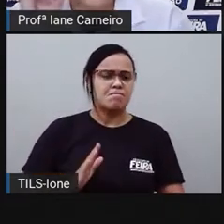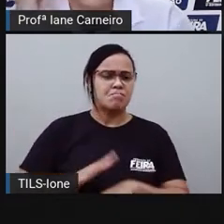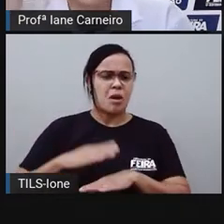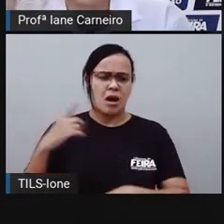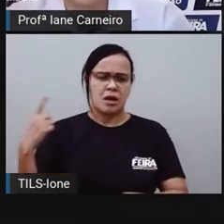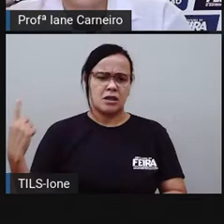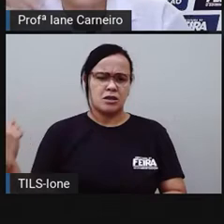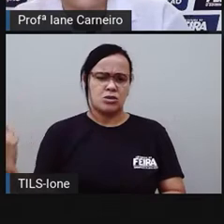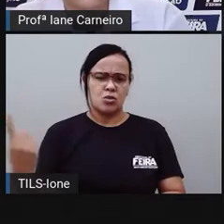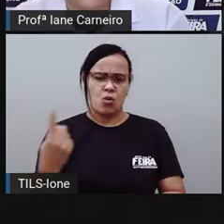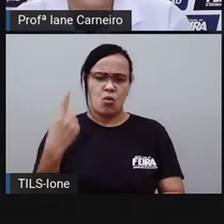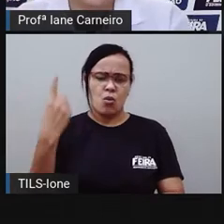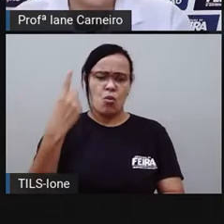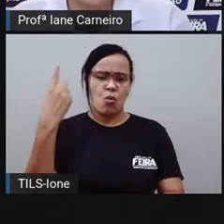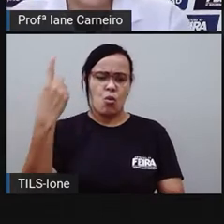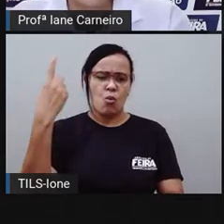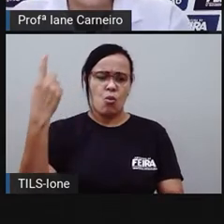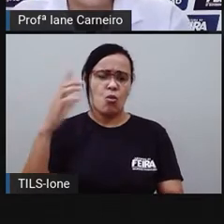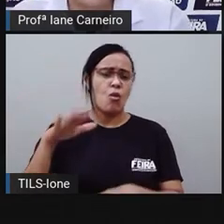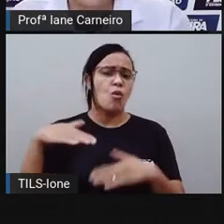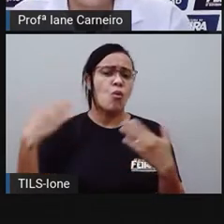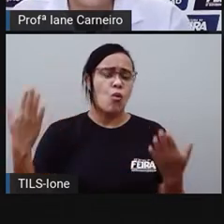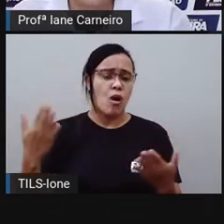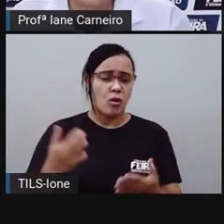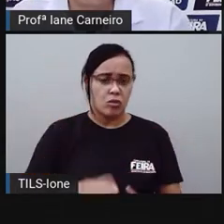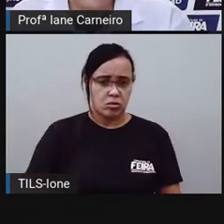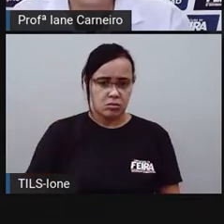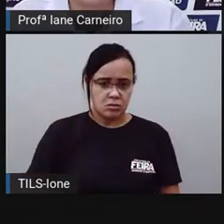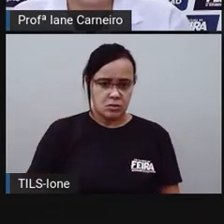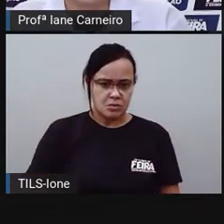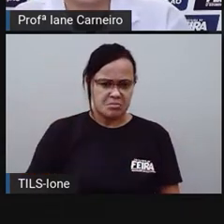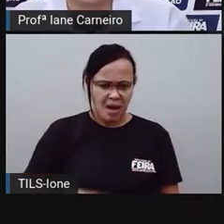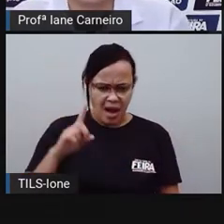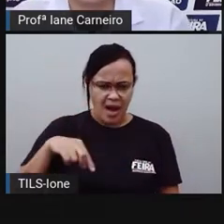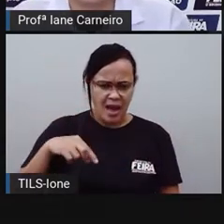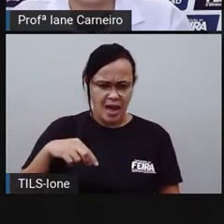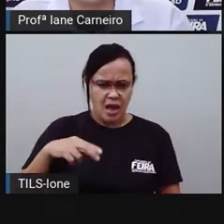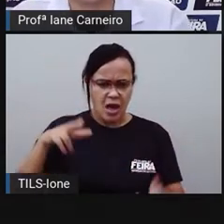um pouquinho mais alto que o coelho. Será que eu posso colocar aqui o cavalo?